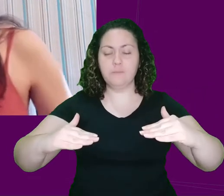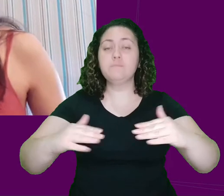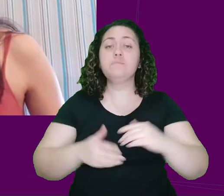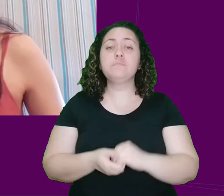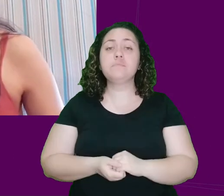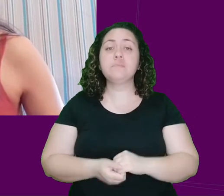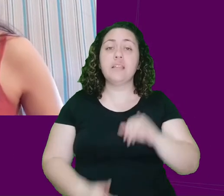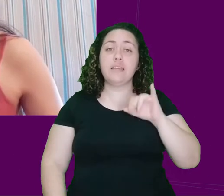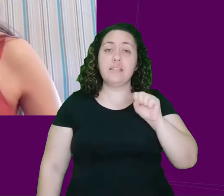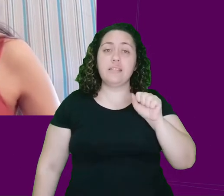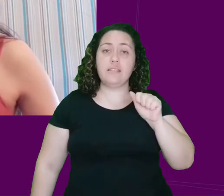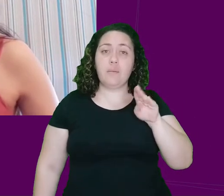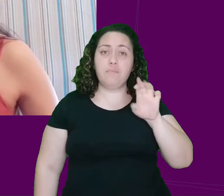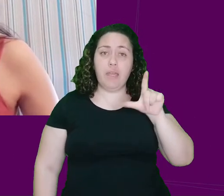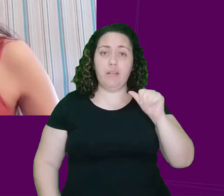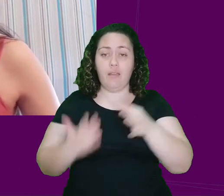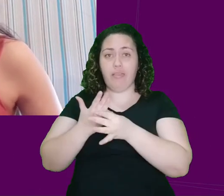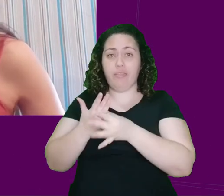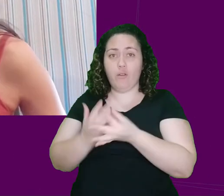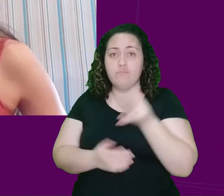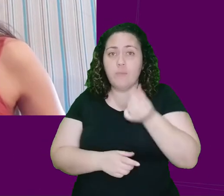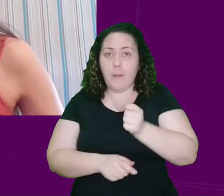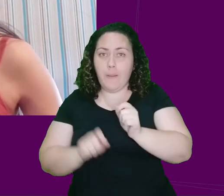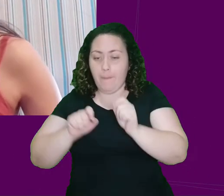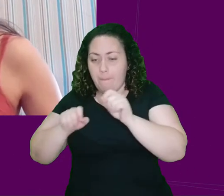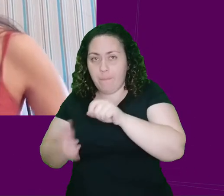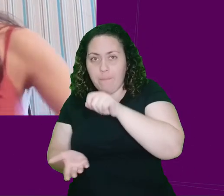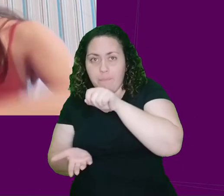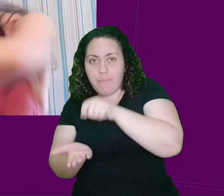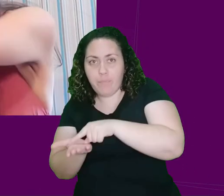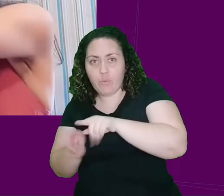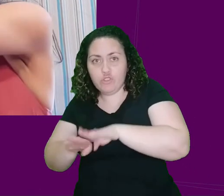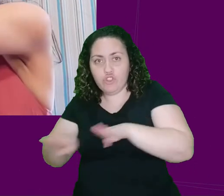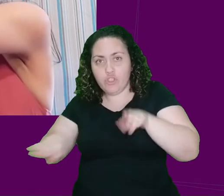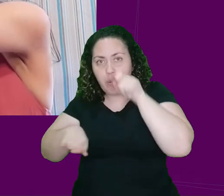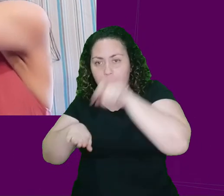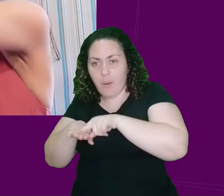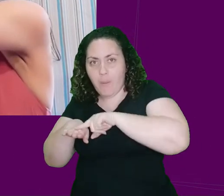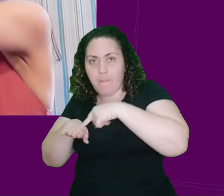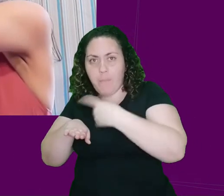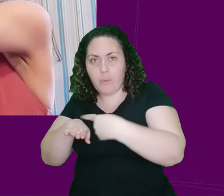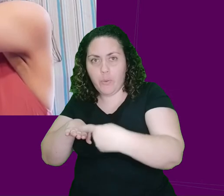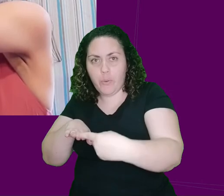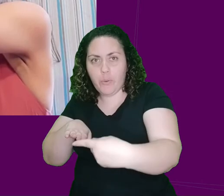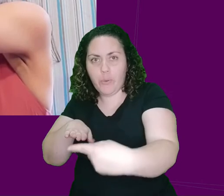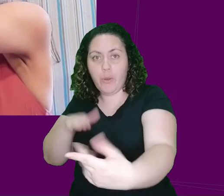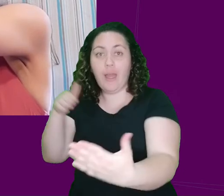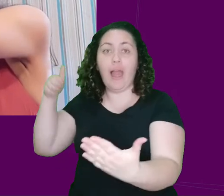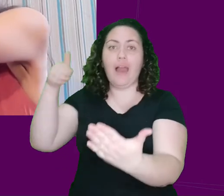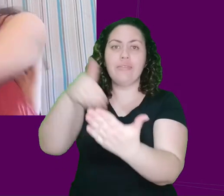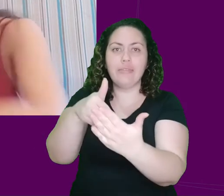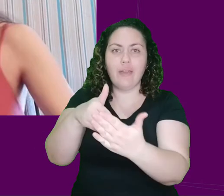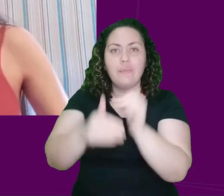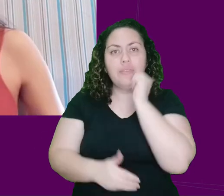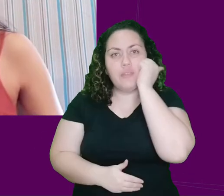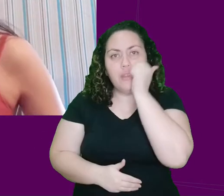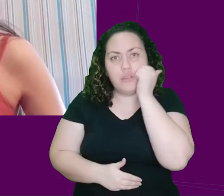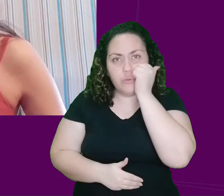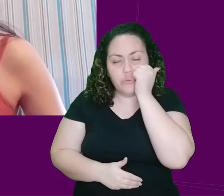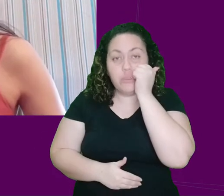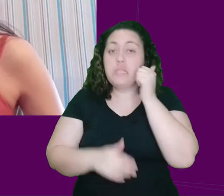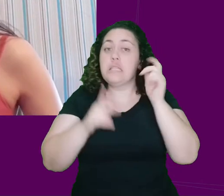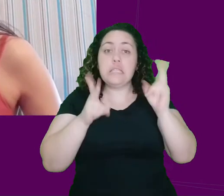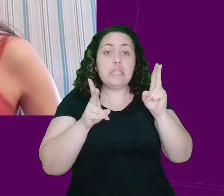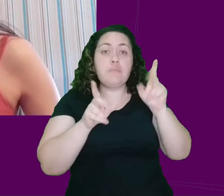a Isabela tirou o anel do dedo e botou no chão para que ele enrolasse até onde os negros estavam sentados.